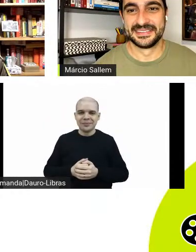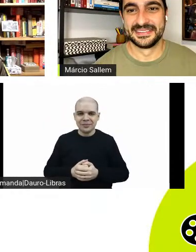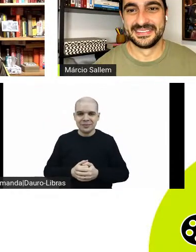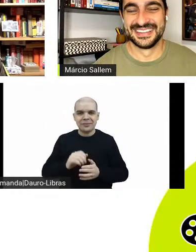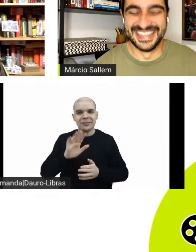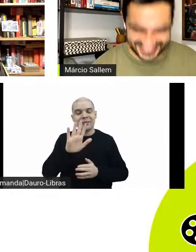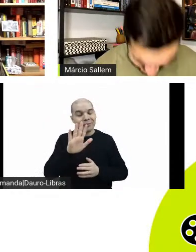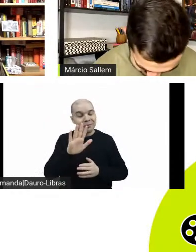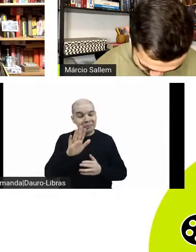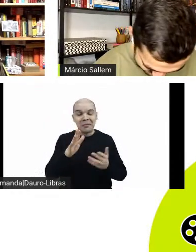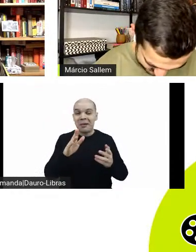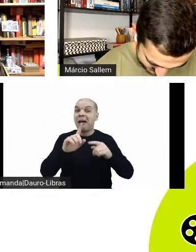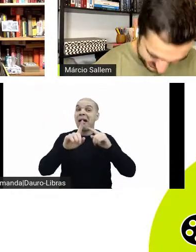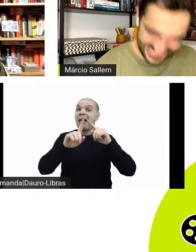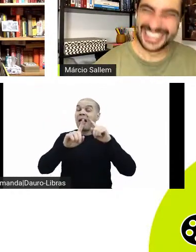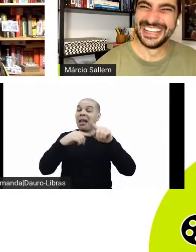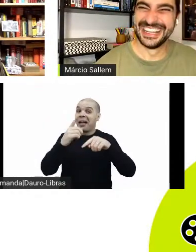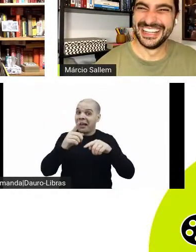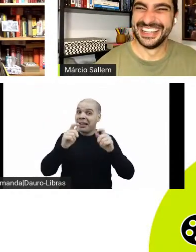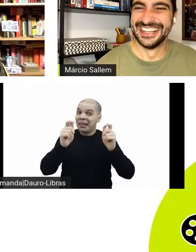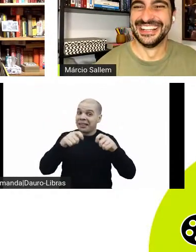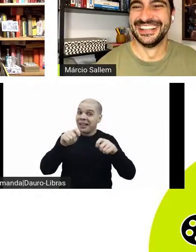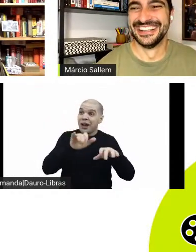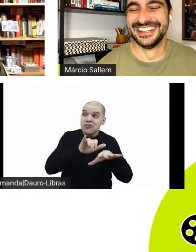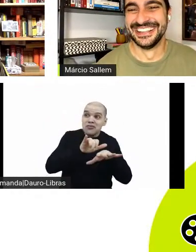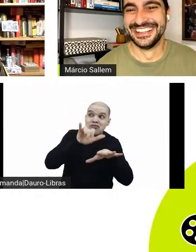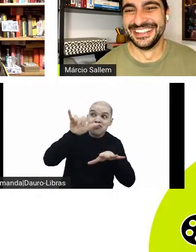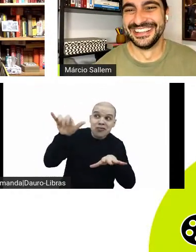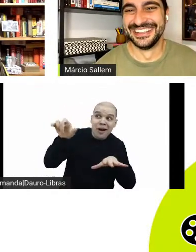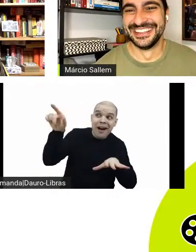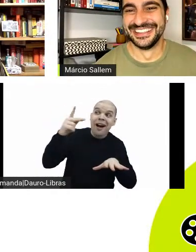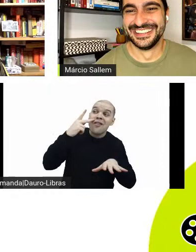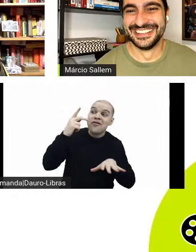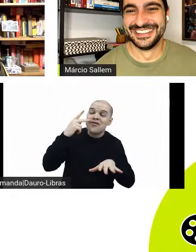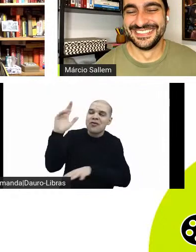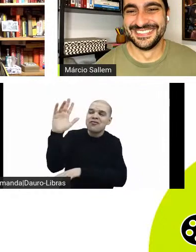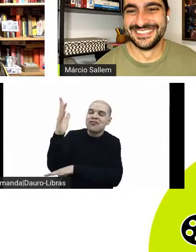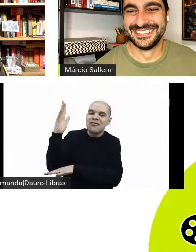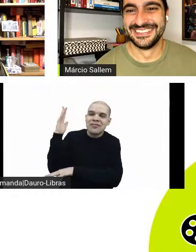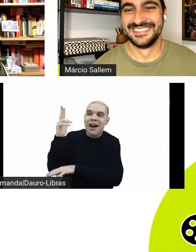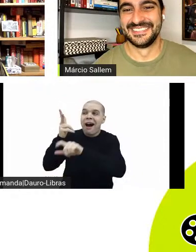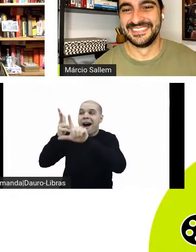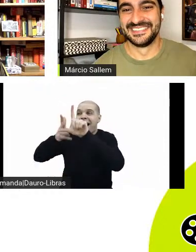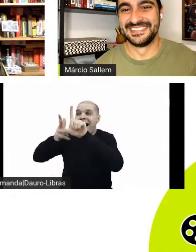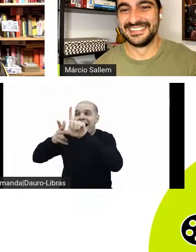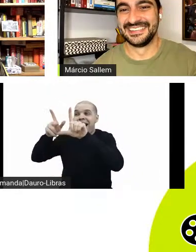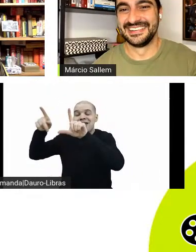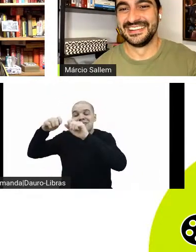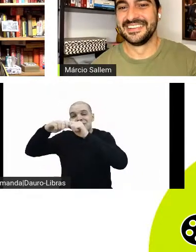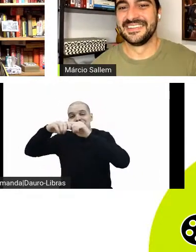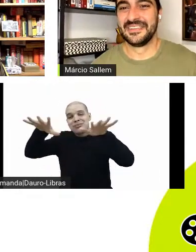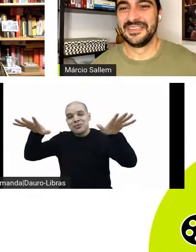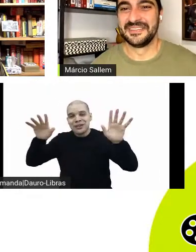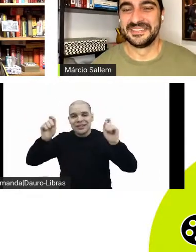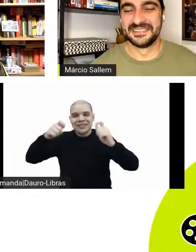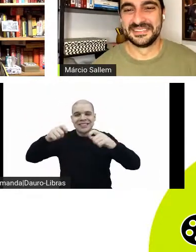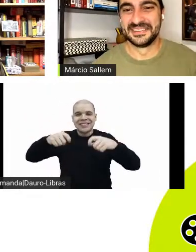jatinho, aí nós apresentaríamos o programa lá de Fortaleza. Calma, André, foi só uma brincadeira, viu?